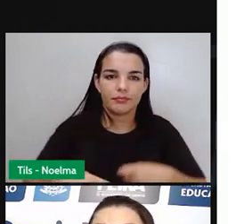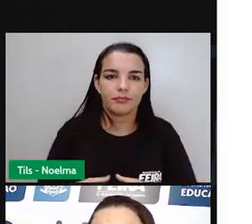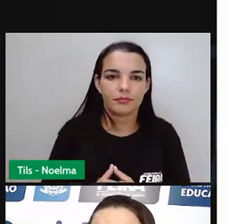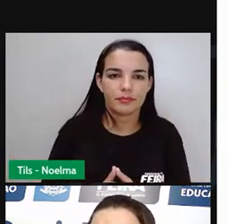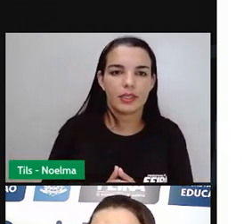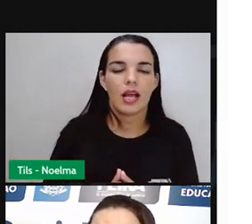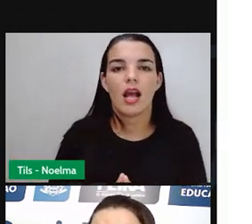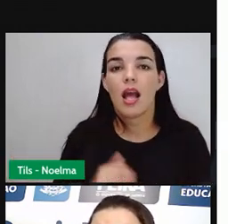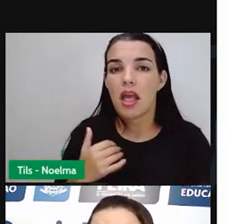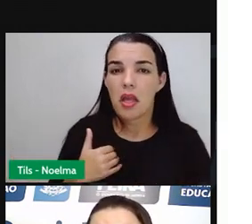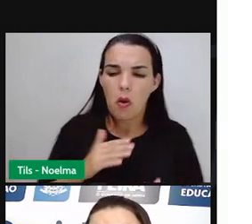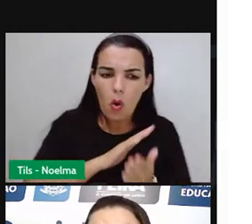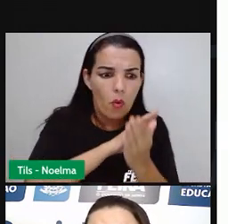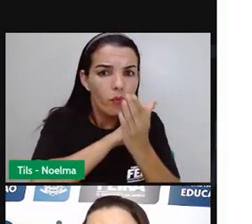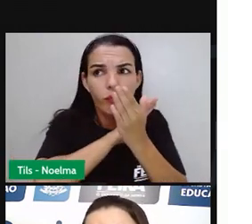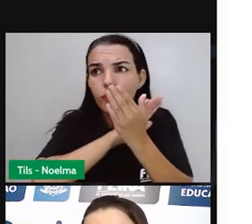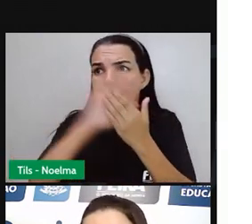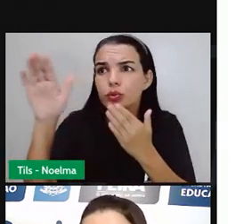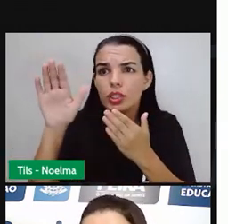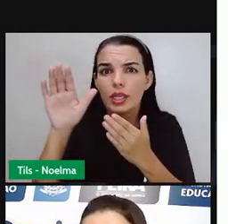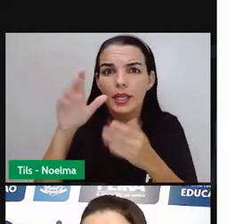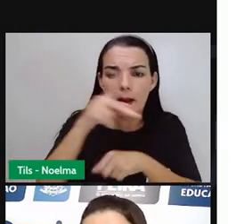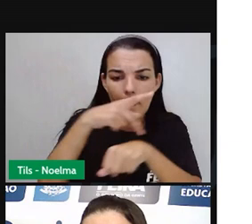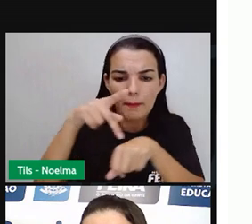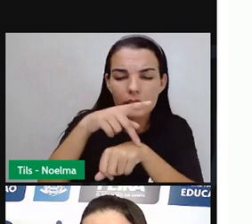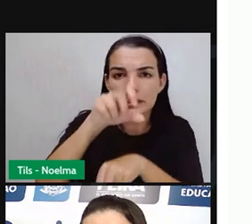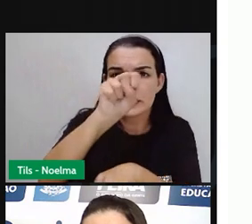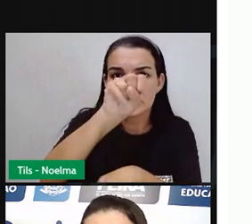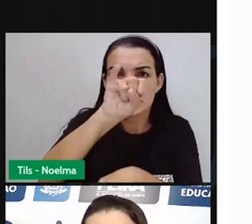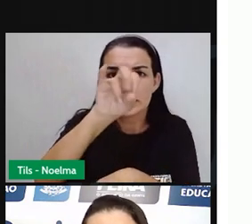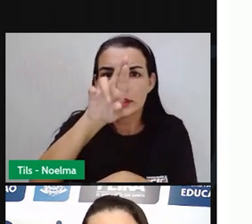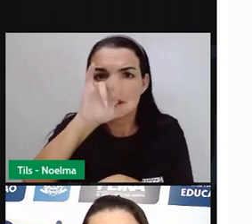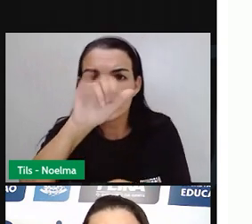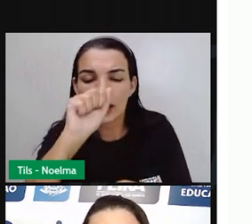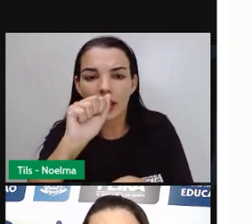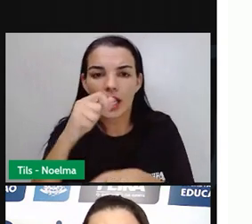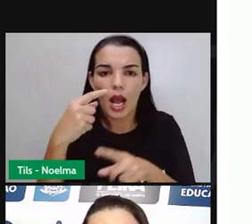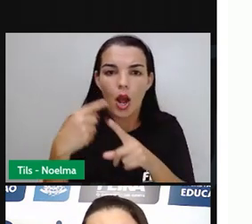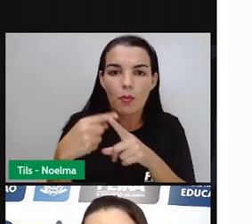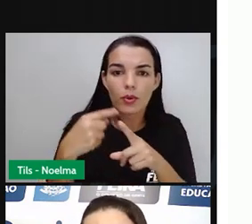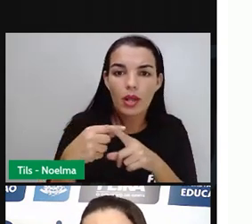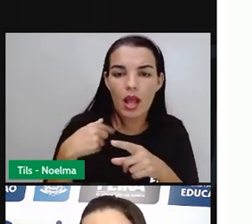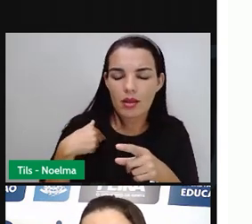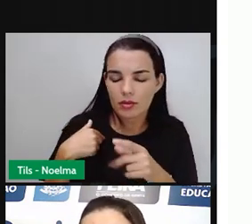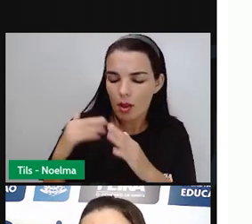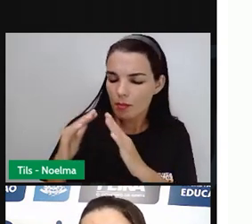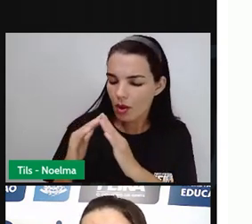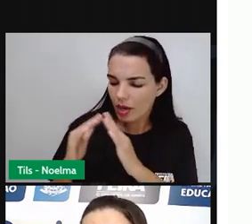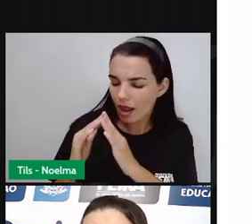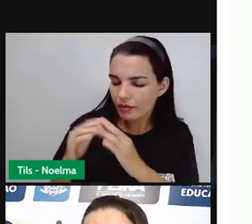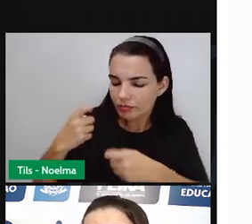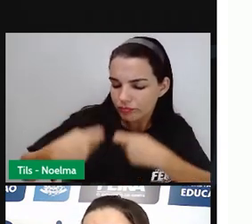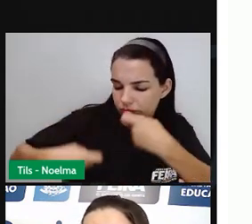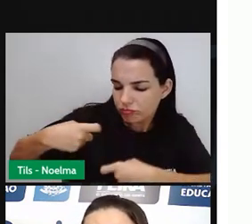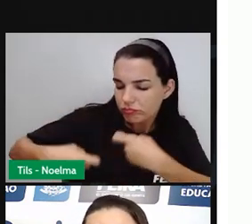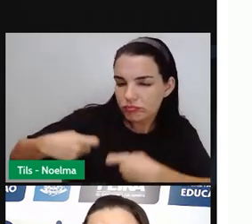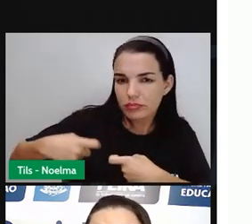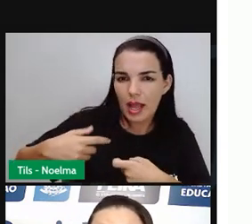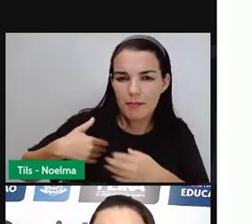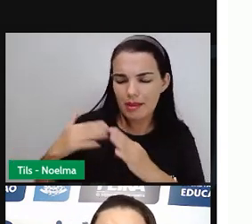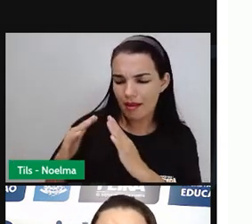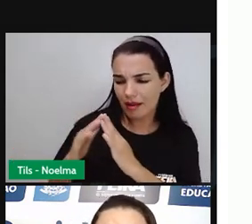Fugi da Síria dois anos atrás, durante a guerra. Eu morava em Damasco e minha casa foi